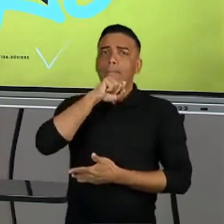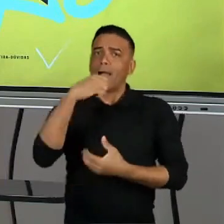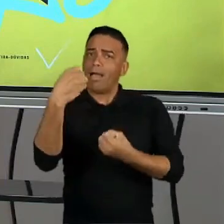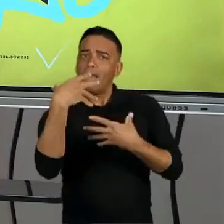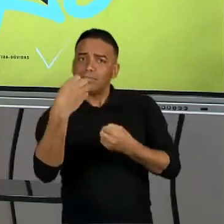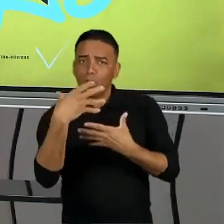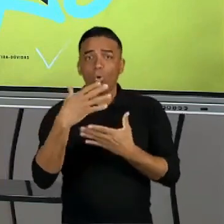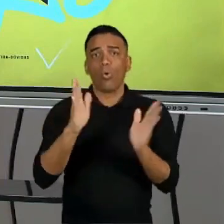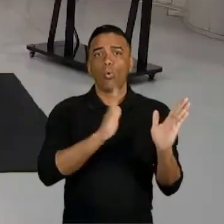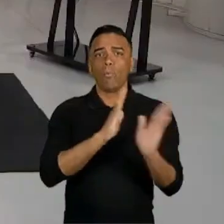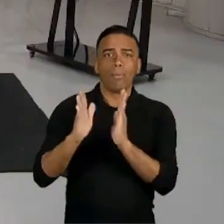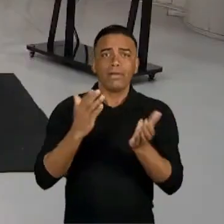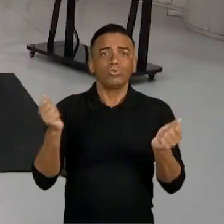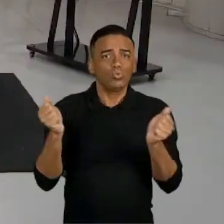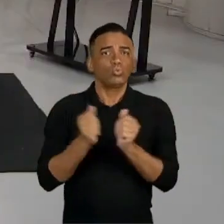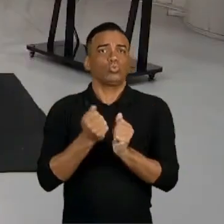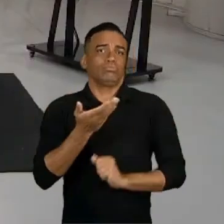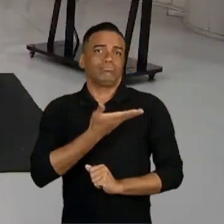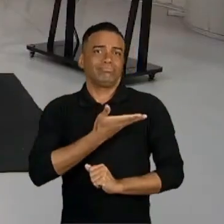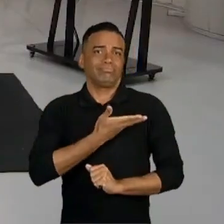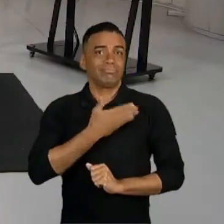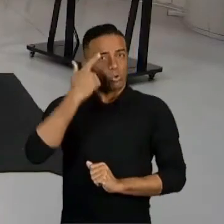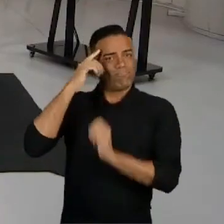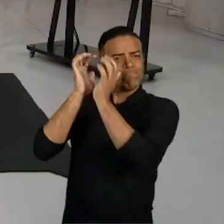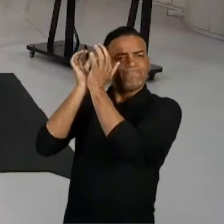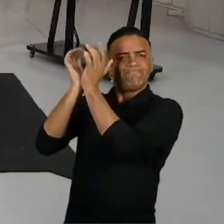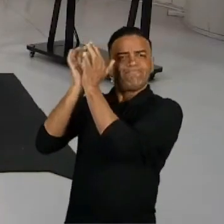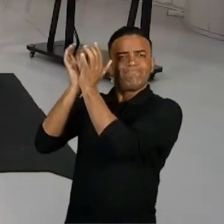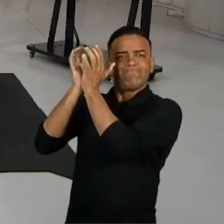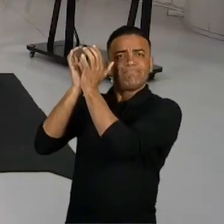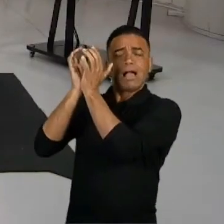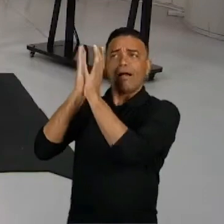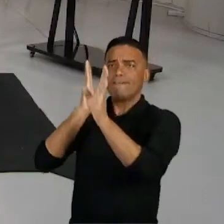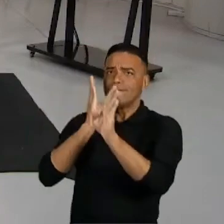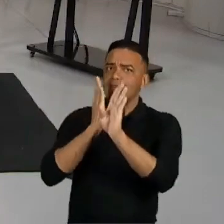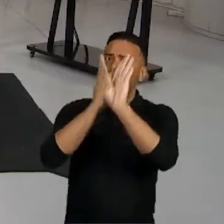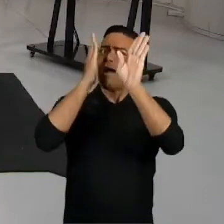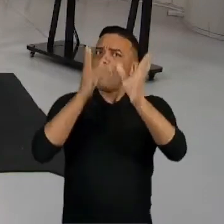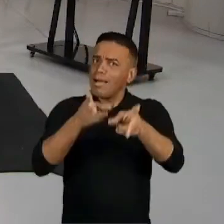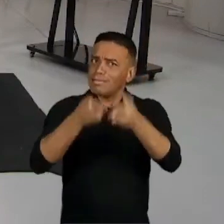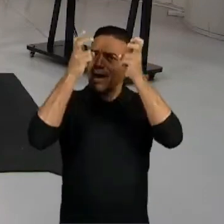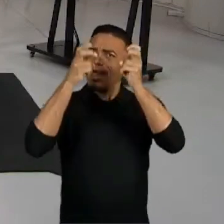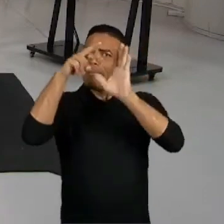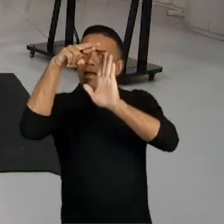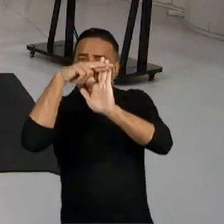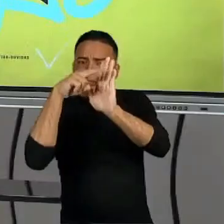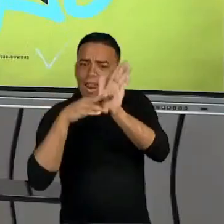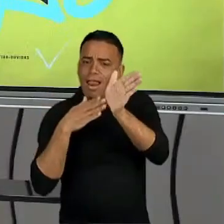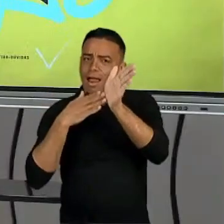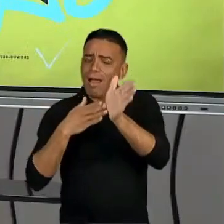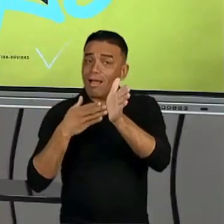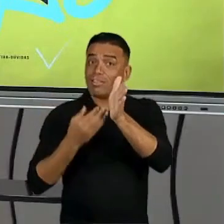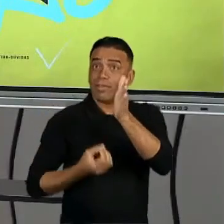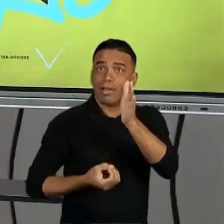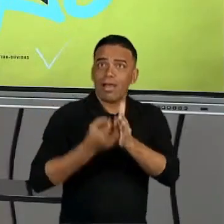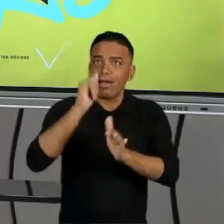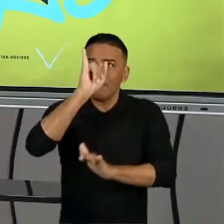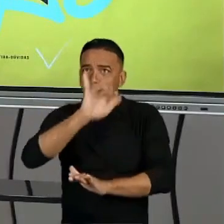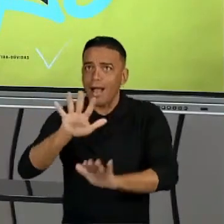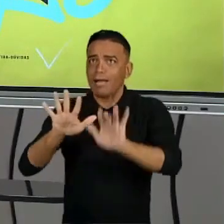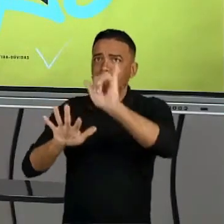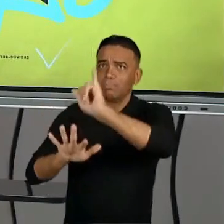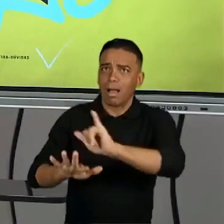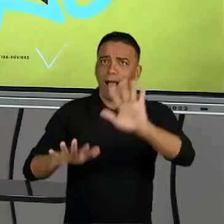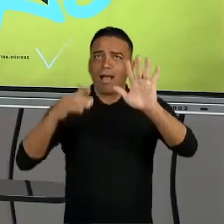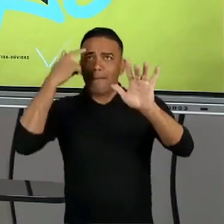um momento gostoso com os amigos. O cérebro vai identificando esses padrões e, ao mesmo tempo, ele vai criando essas imagens mentais